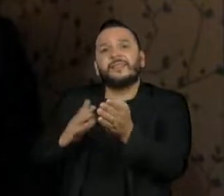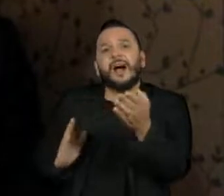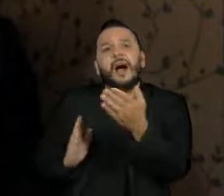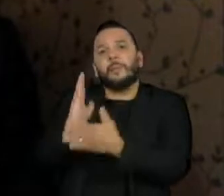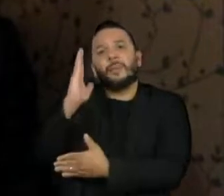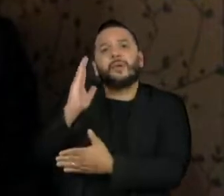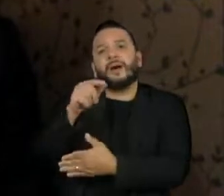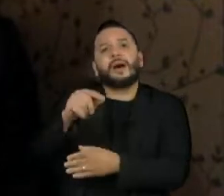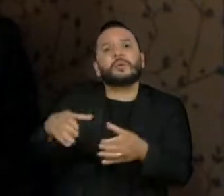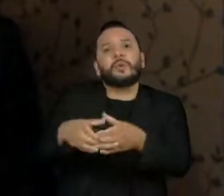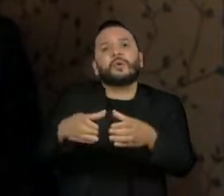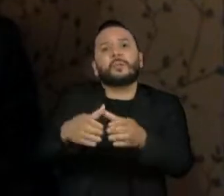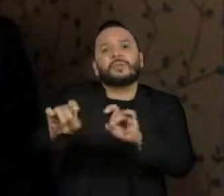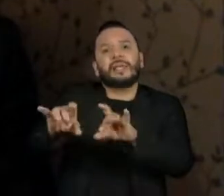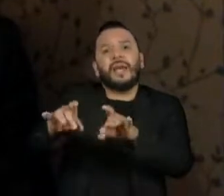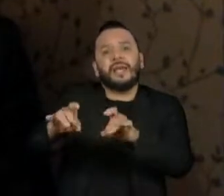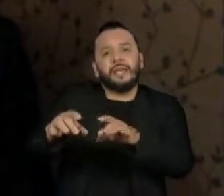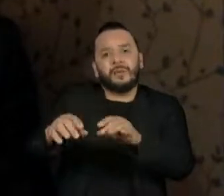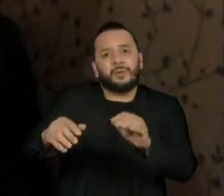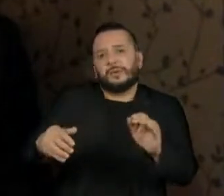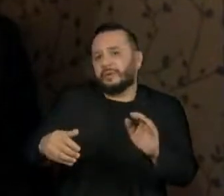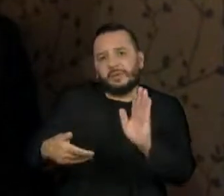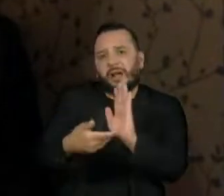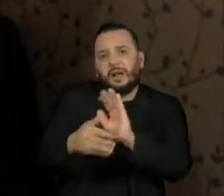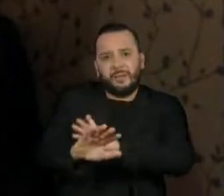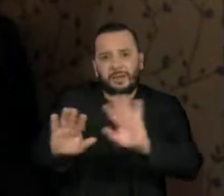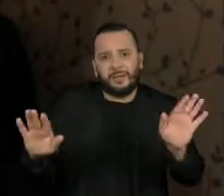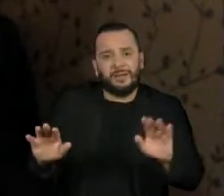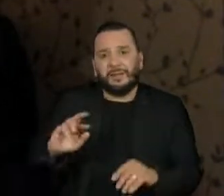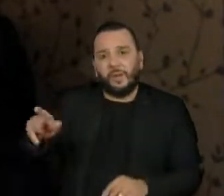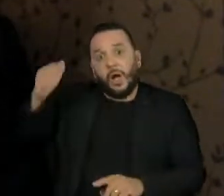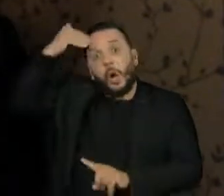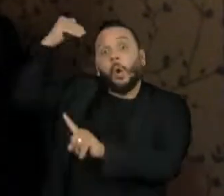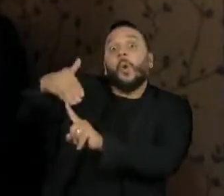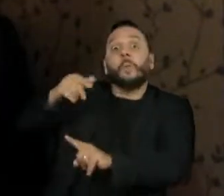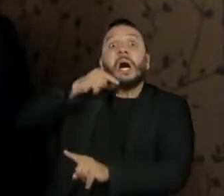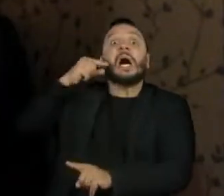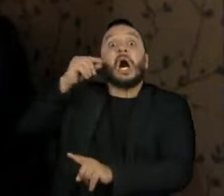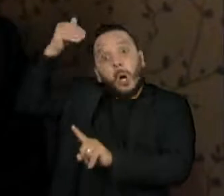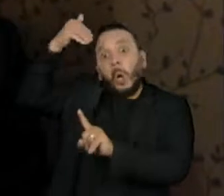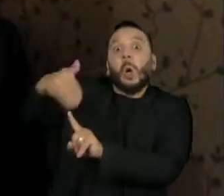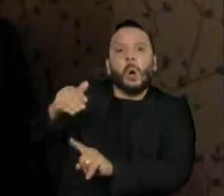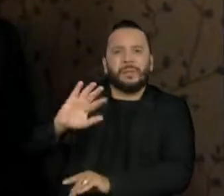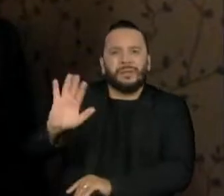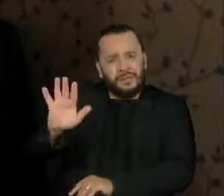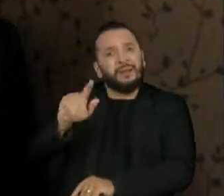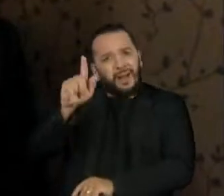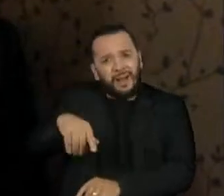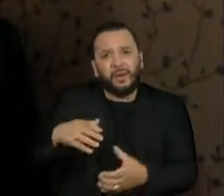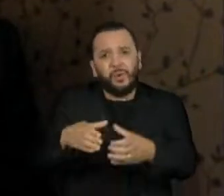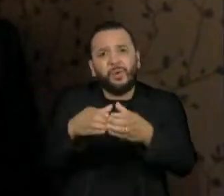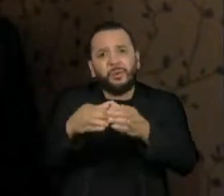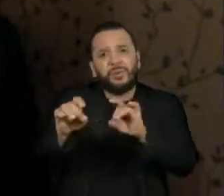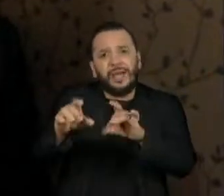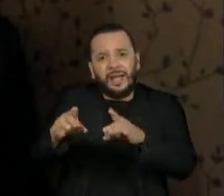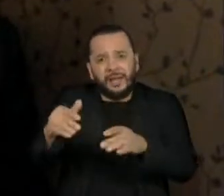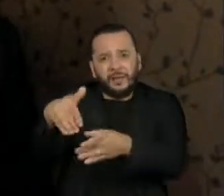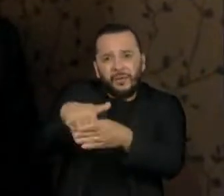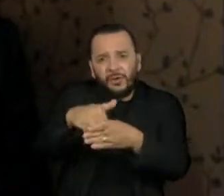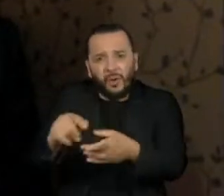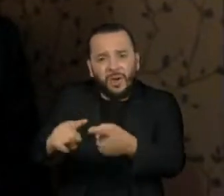corpo técnico da Casa. Ainda que eu discorde, eu não tenho dúvida de que está sustentado no parecer de um corpo técnico da Casa, eu não vou